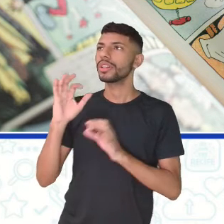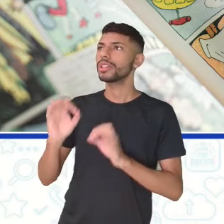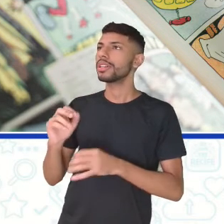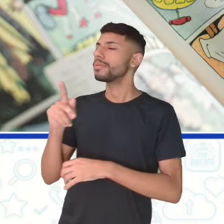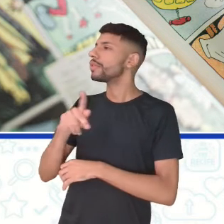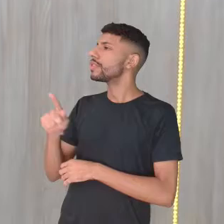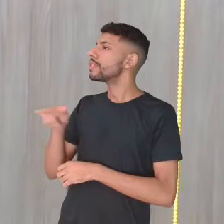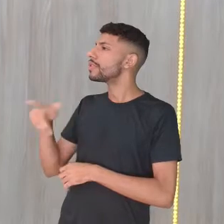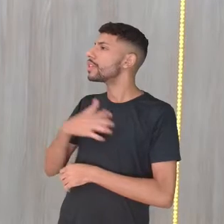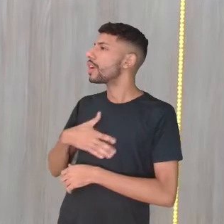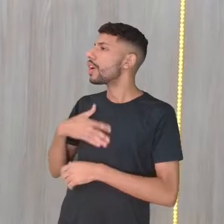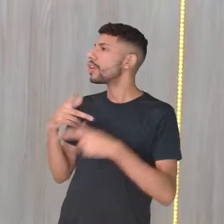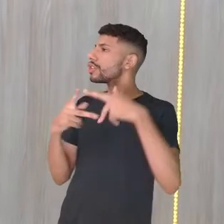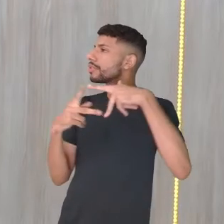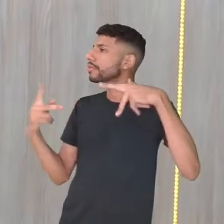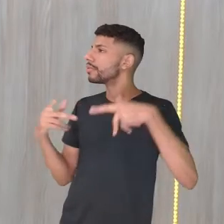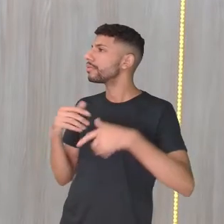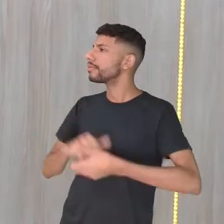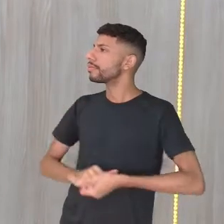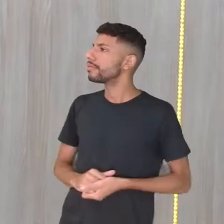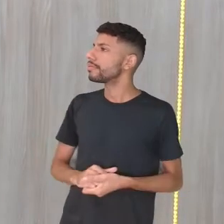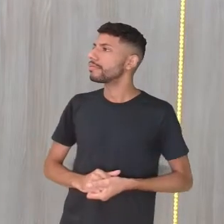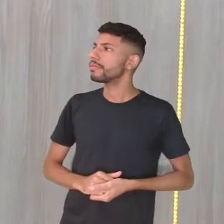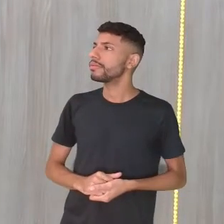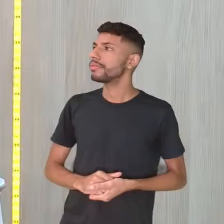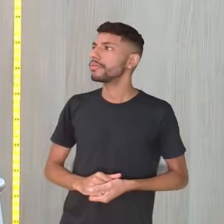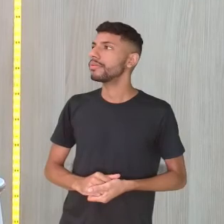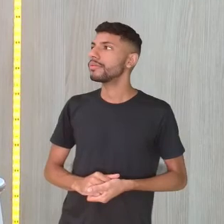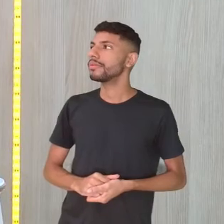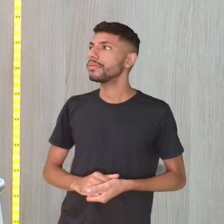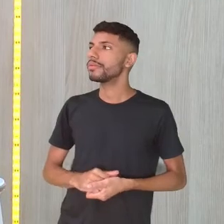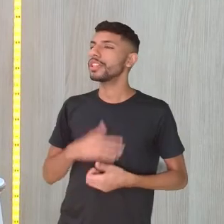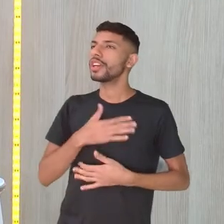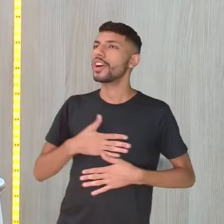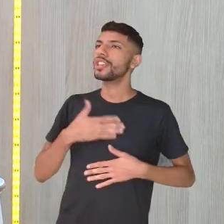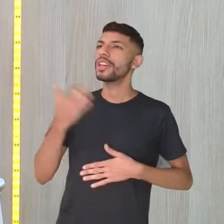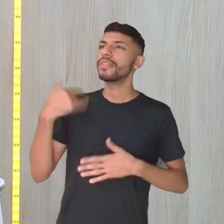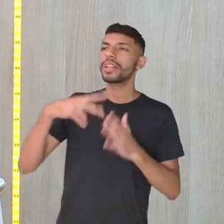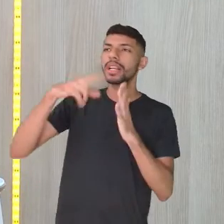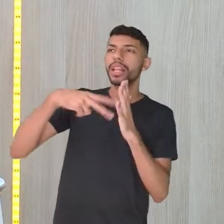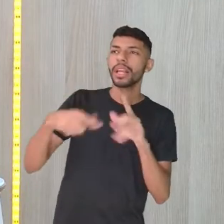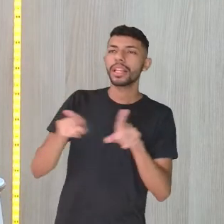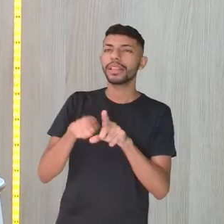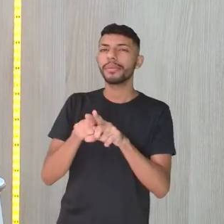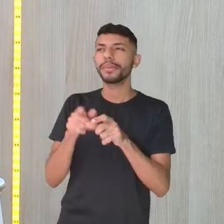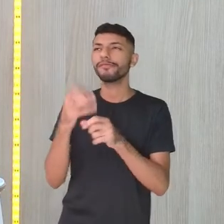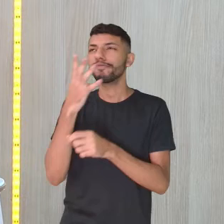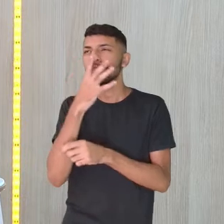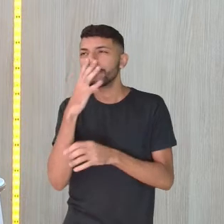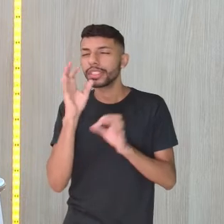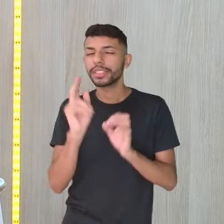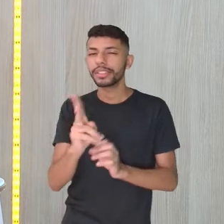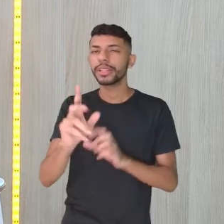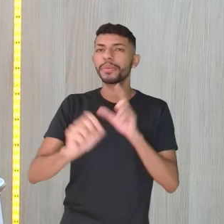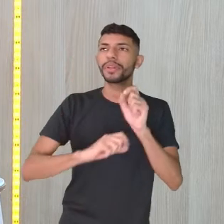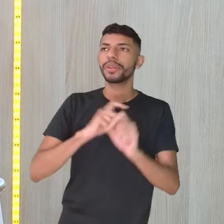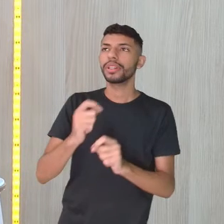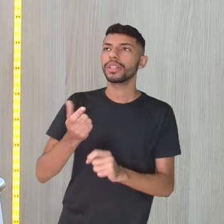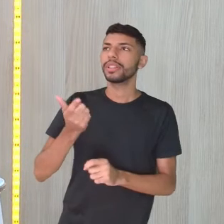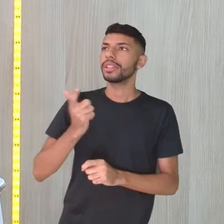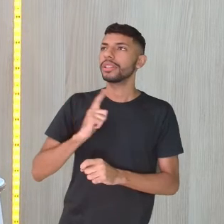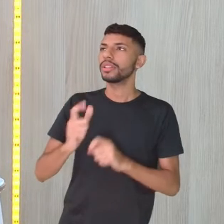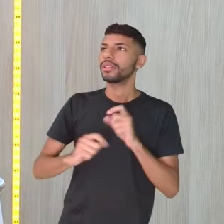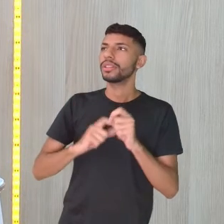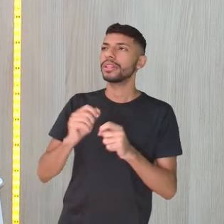gosta de quadrinhos? Eu Fez 4 de sua infância? Gosto, sim, bastante. Gostava de ler, acompanhar e sempre passava assim, porque